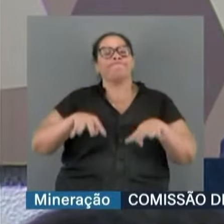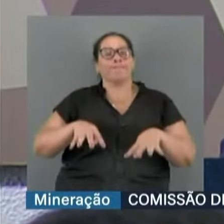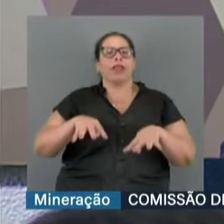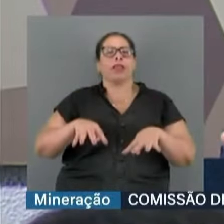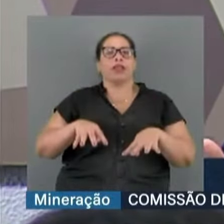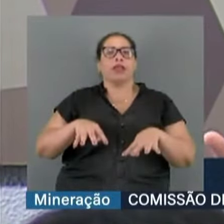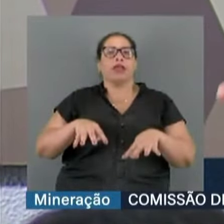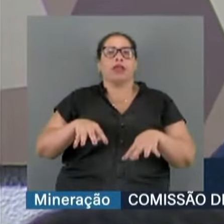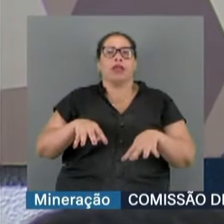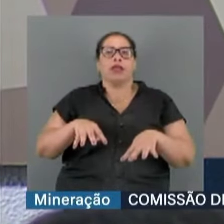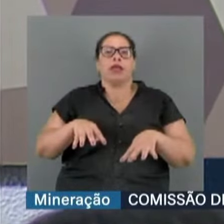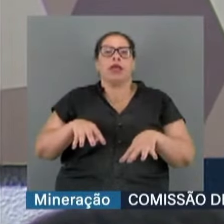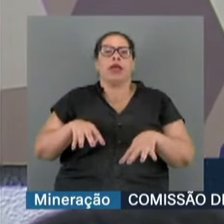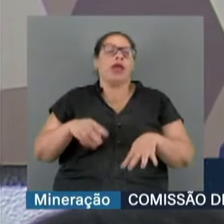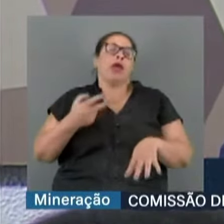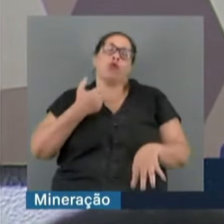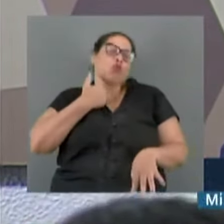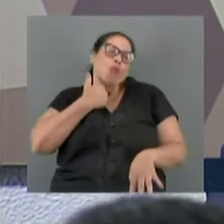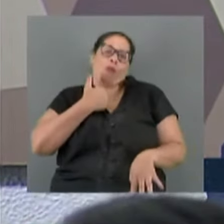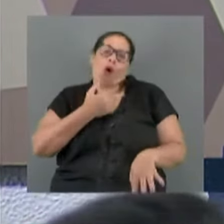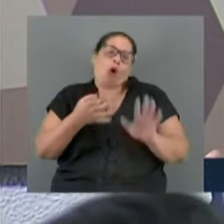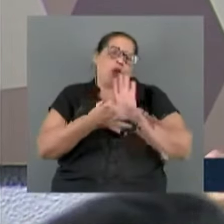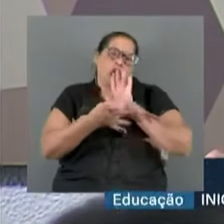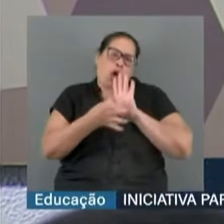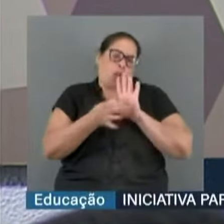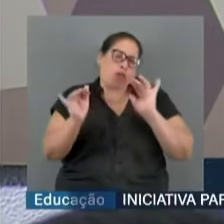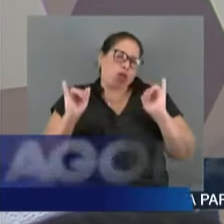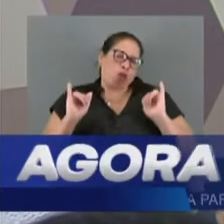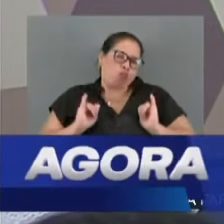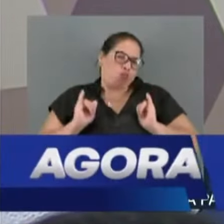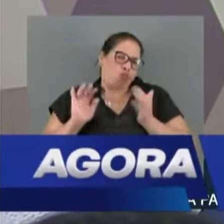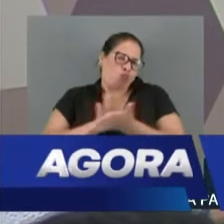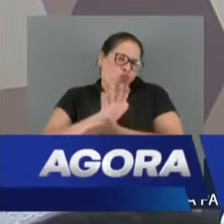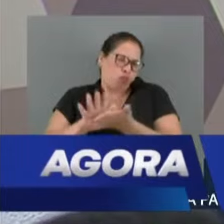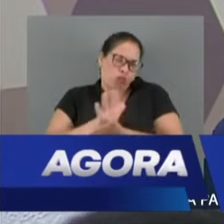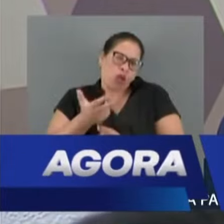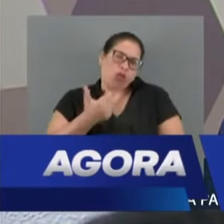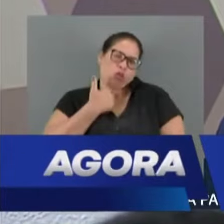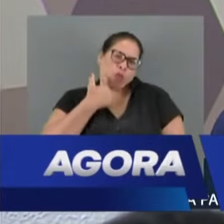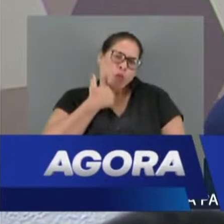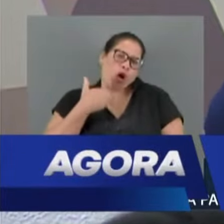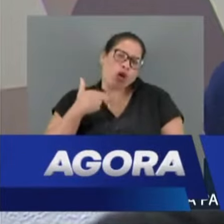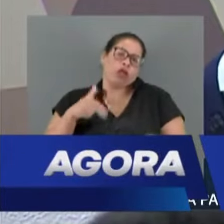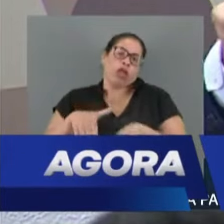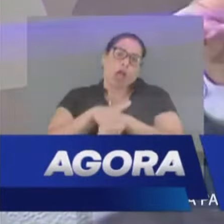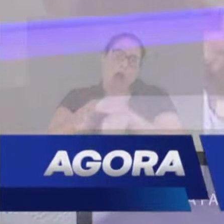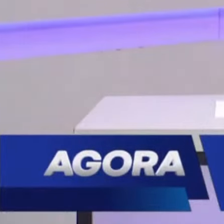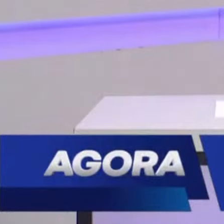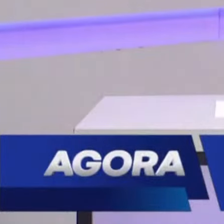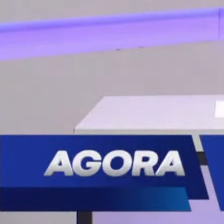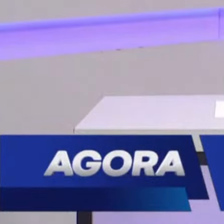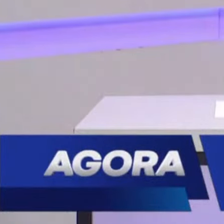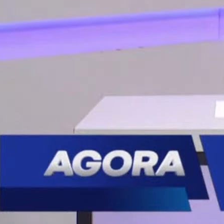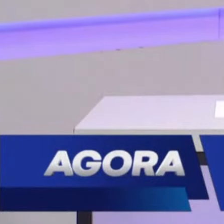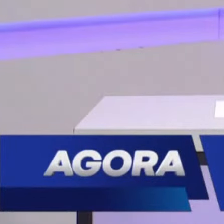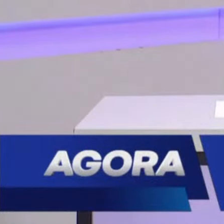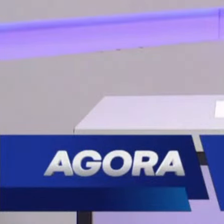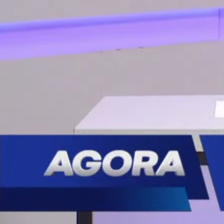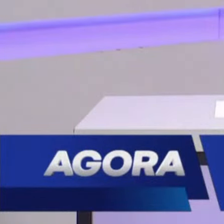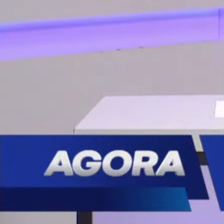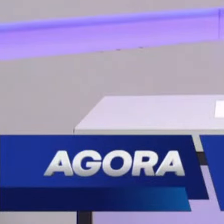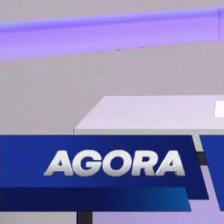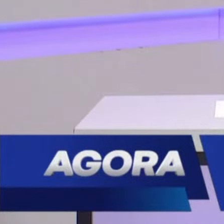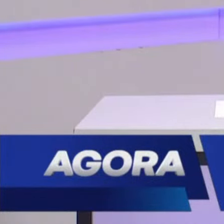Flávio Dino explicando o que se transforma no comportamento